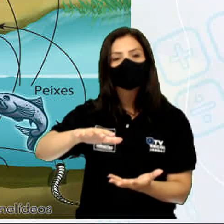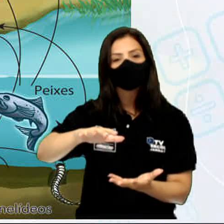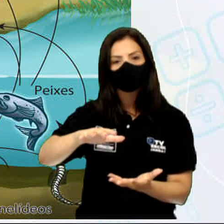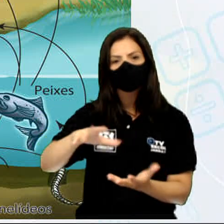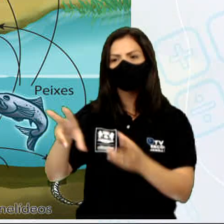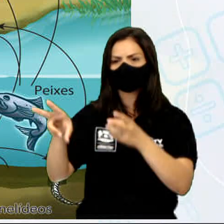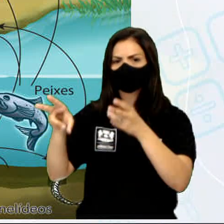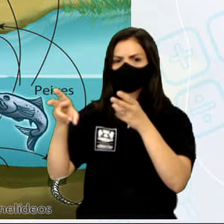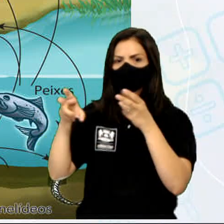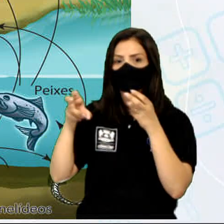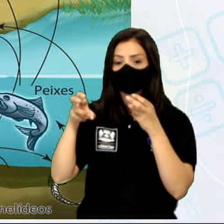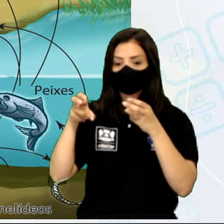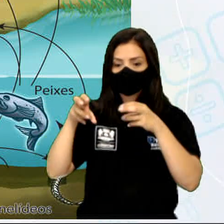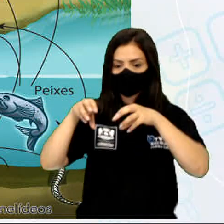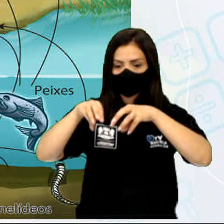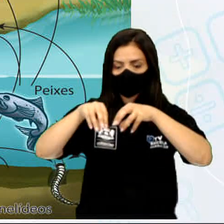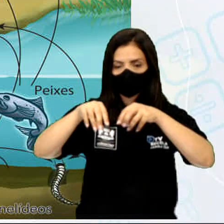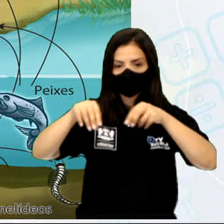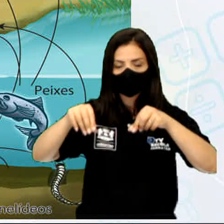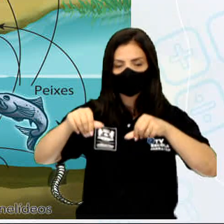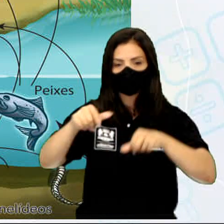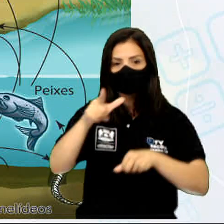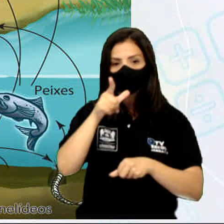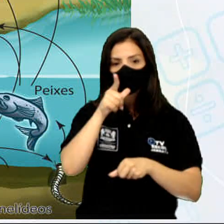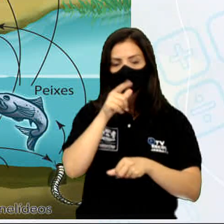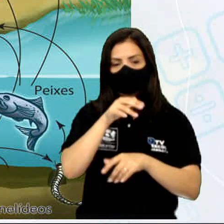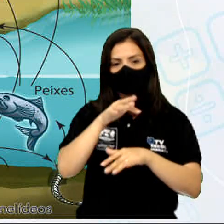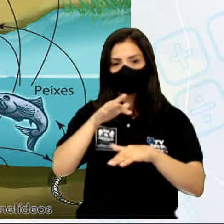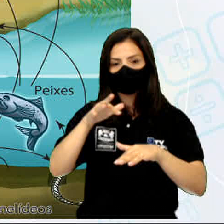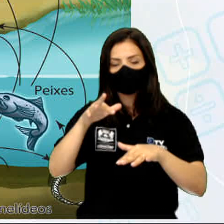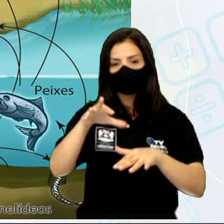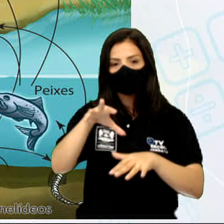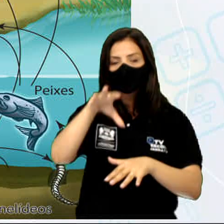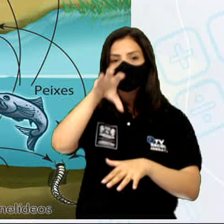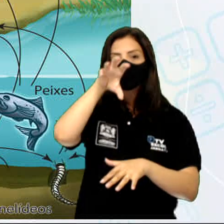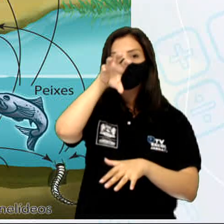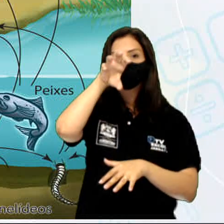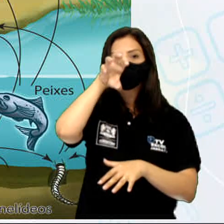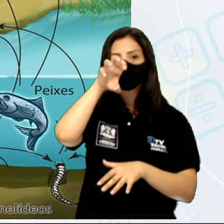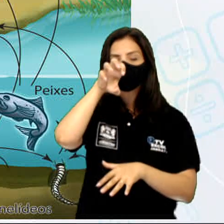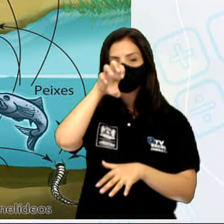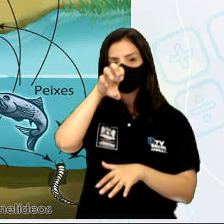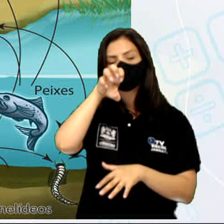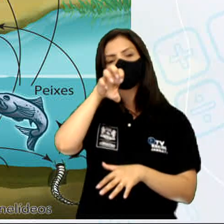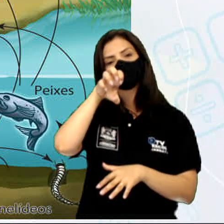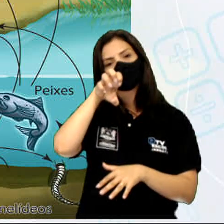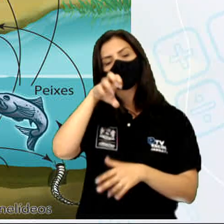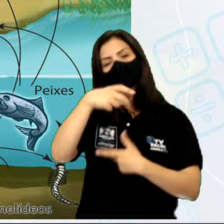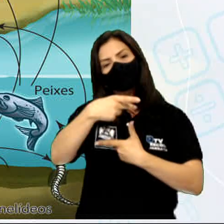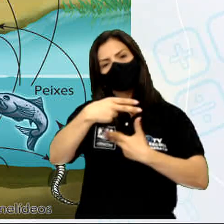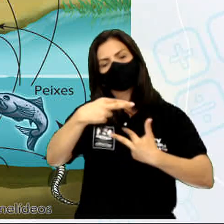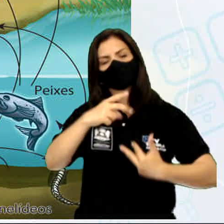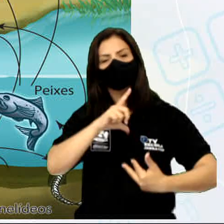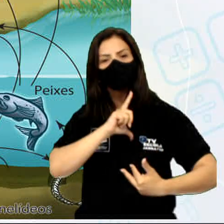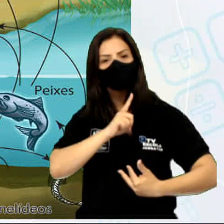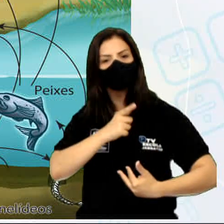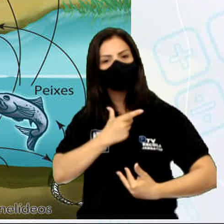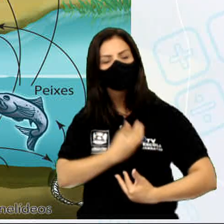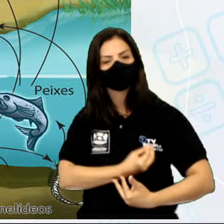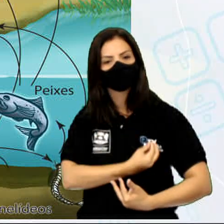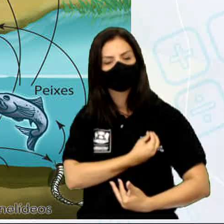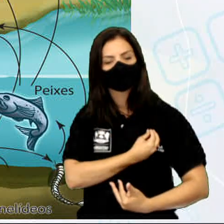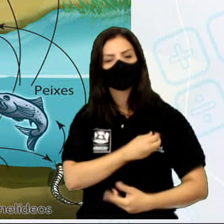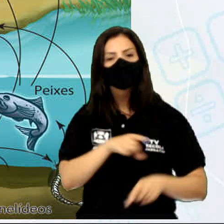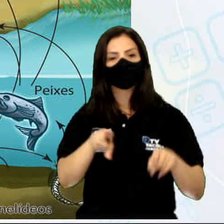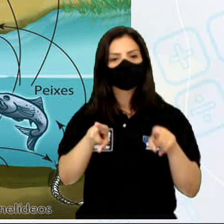perceber aí o solo, a água, o ar, que são os componentes abióticos e a presença dos